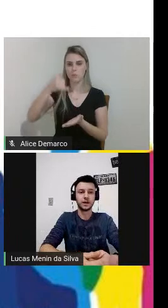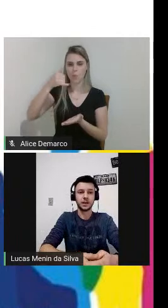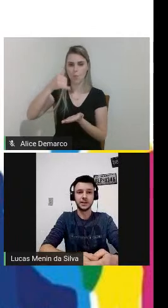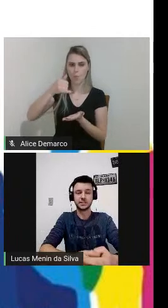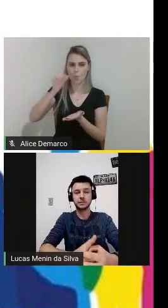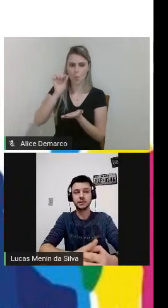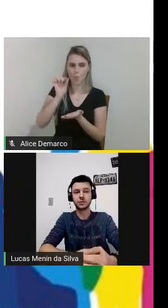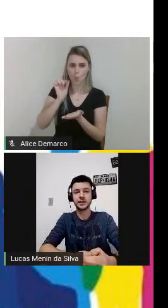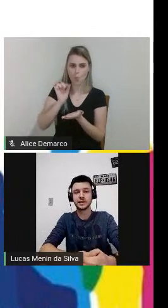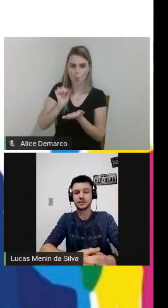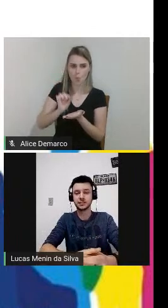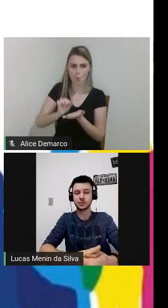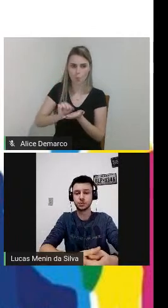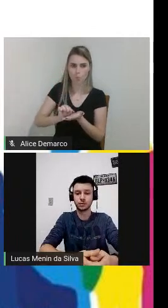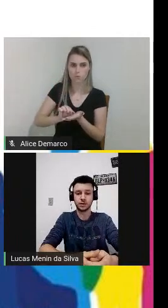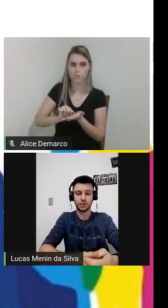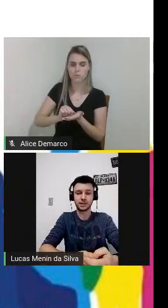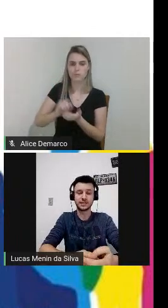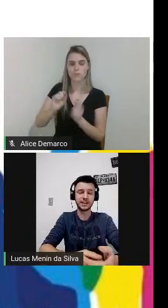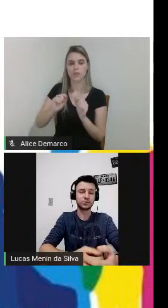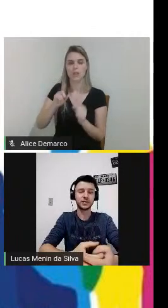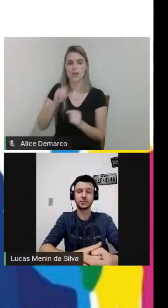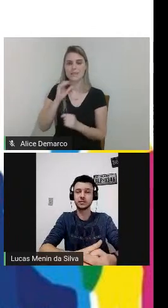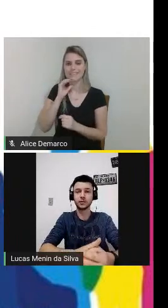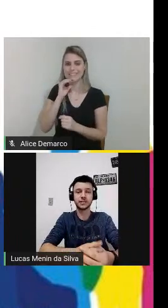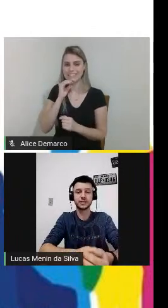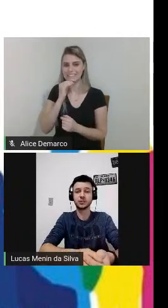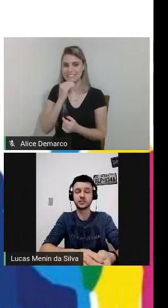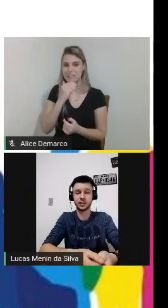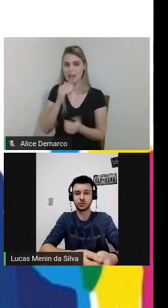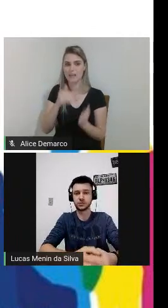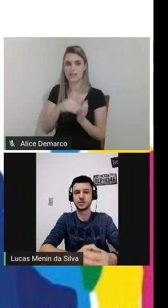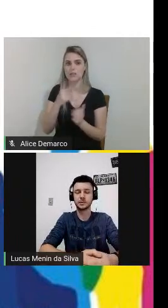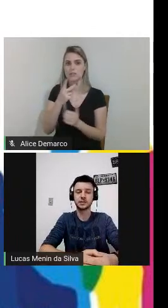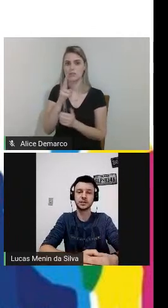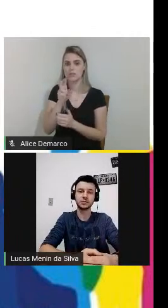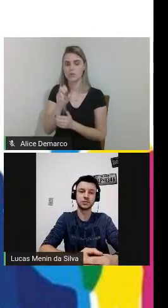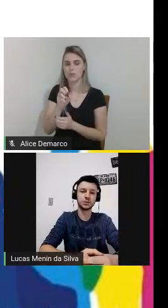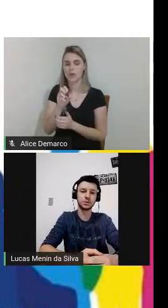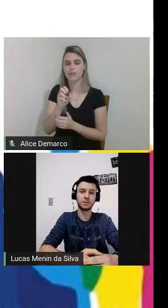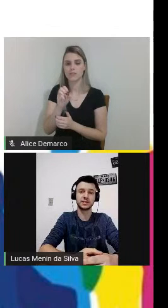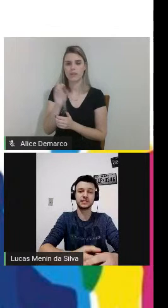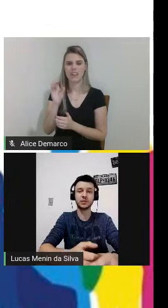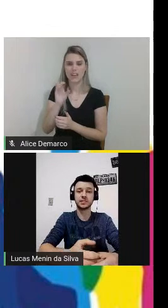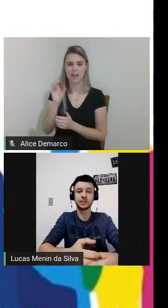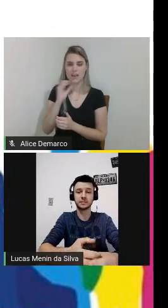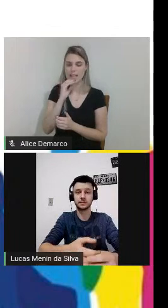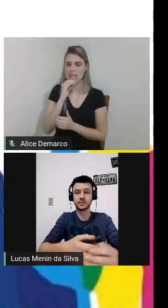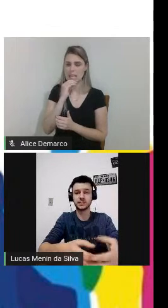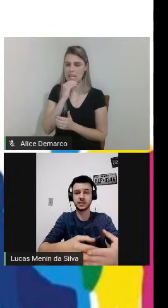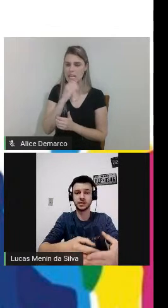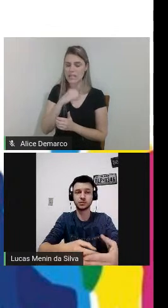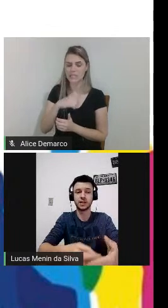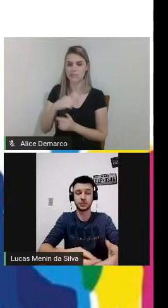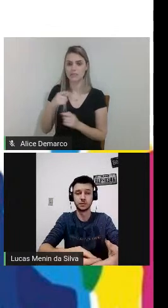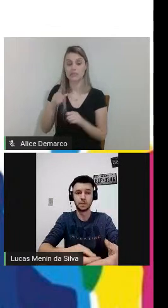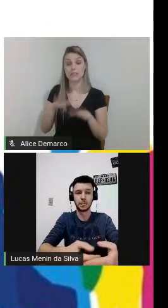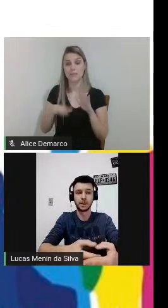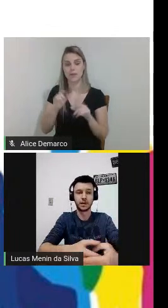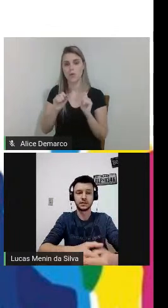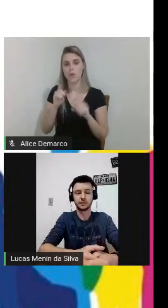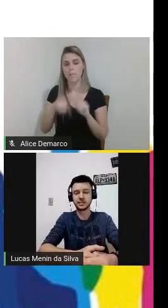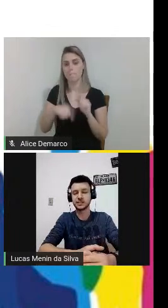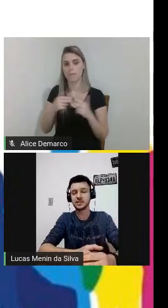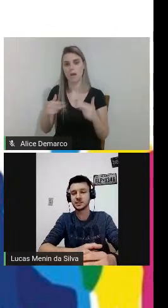esse bico ele é aquecido até 250 graus celsius dependendo do material a ser usado